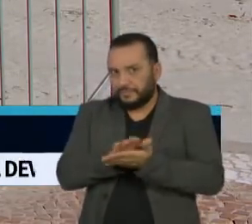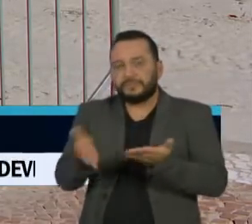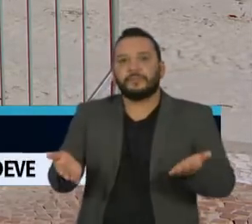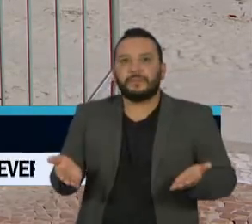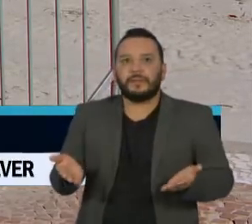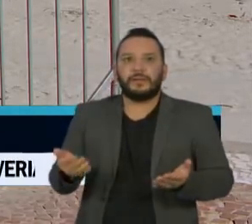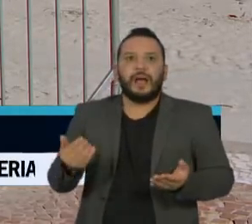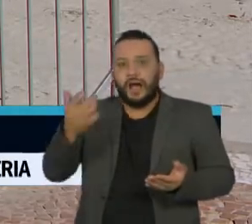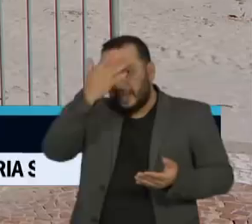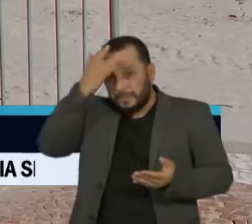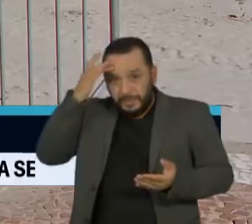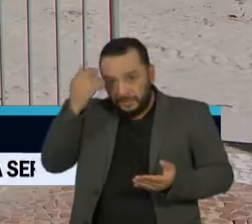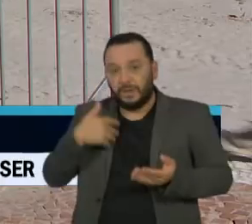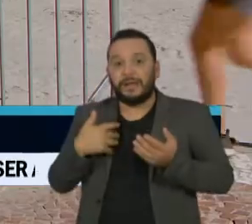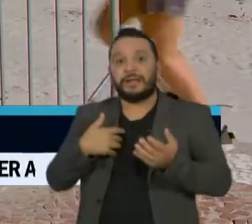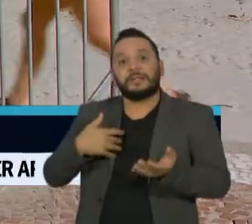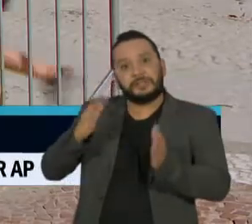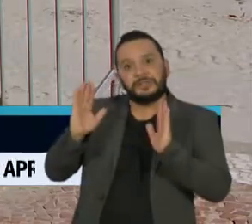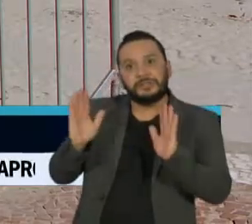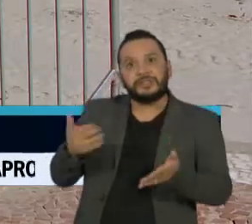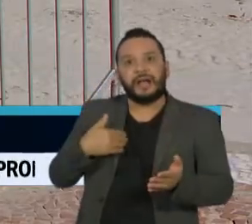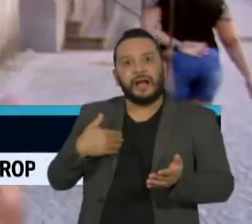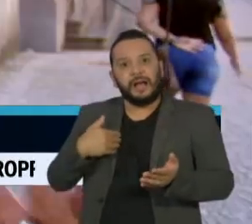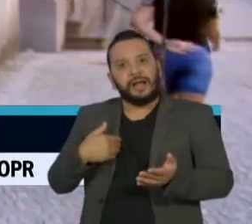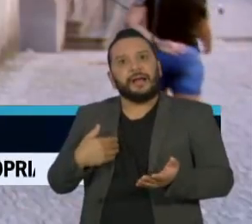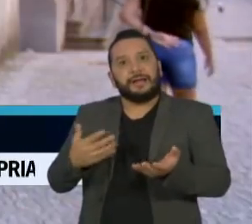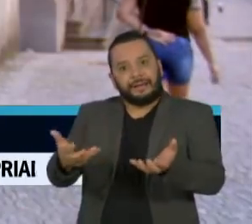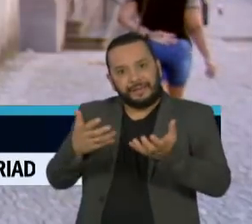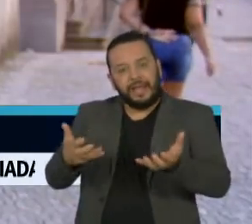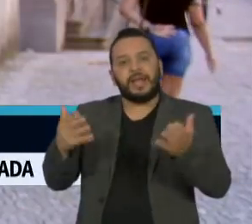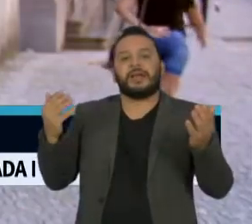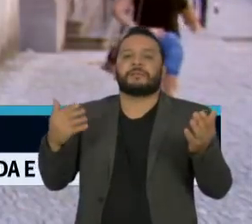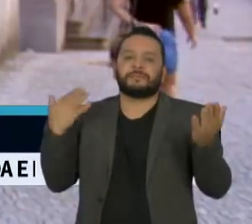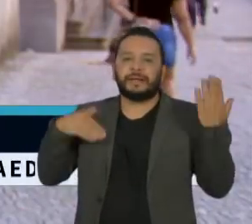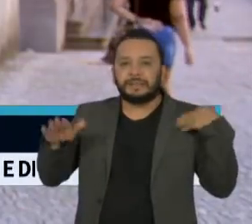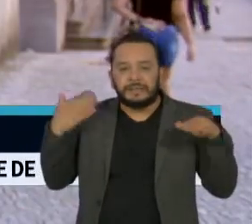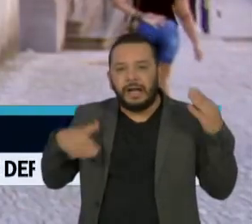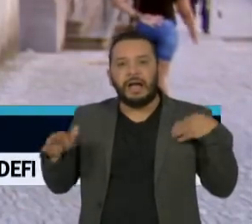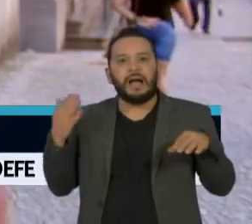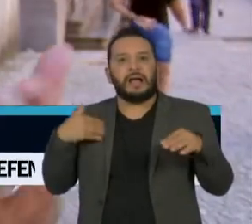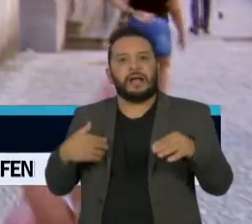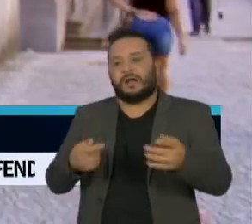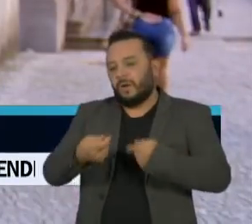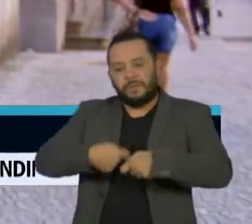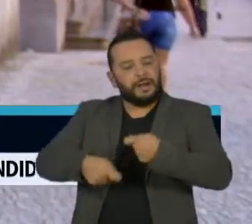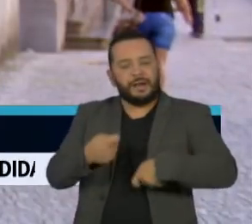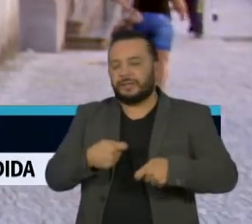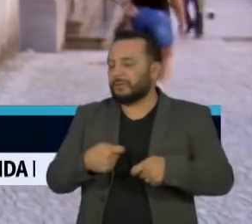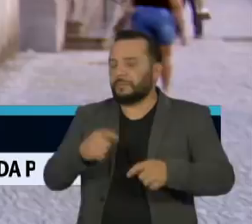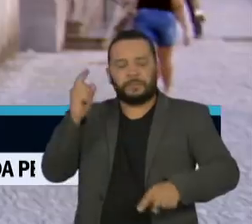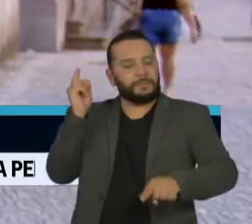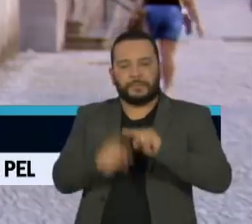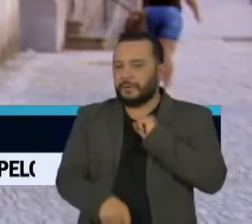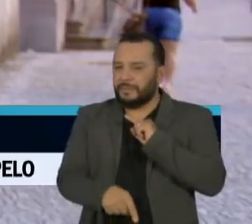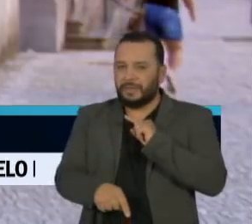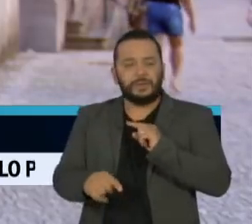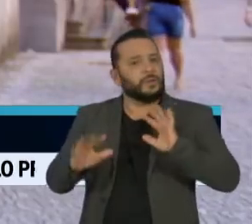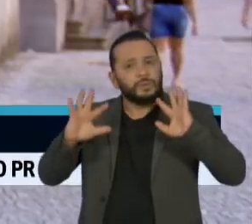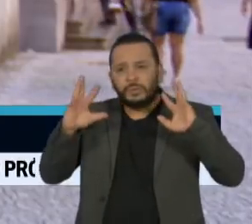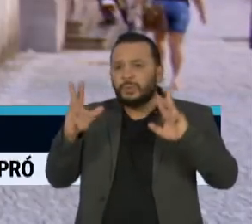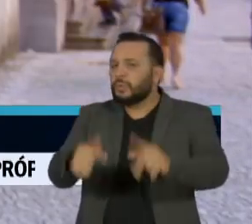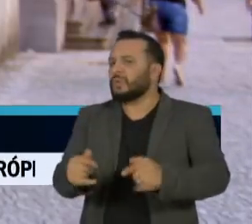para ir à praia e sair ao comércio continuam valendo. As nossas praias estão interditadas, calçadão da praia idem,